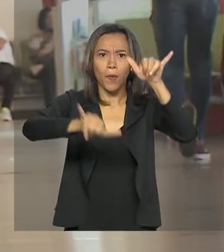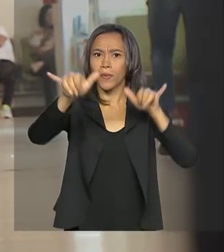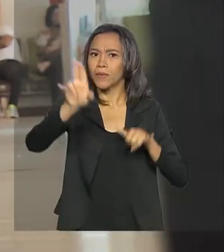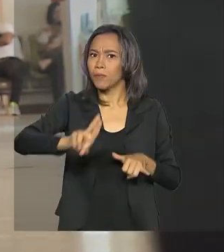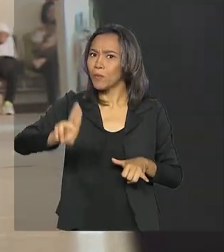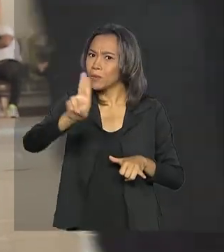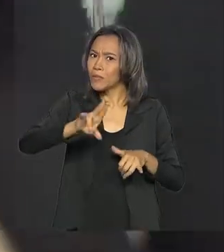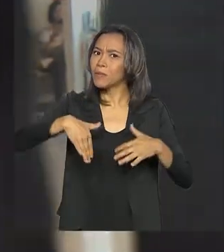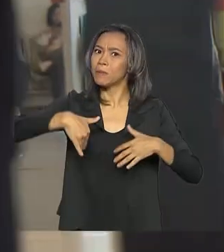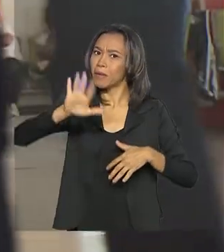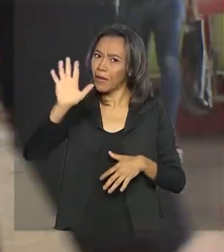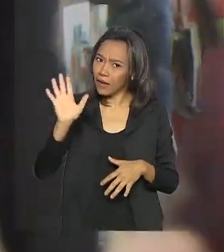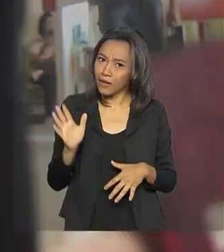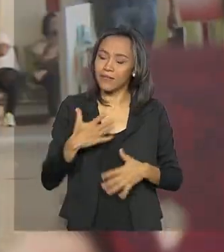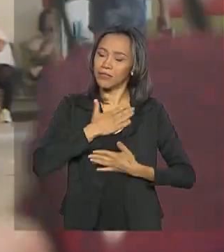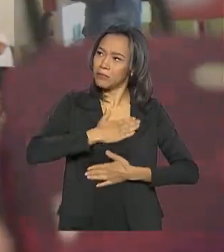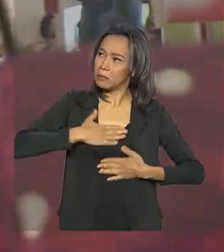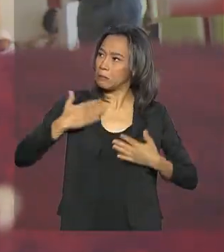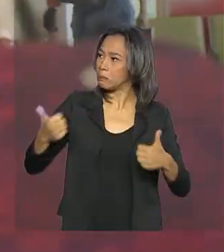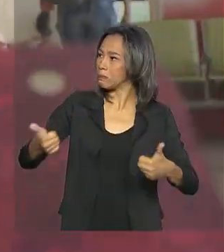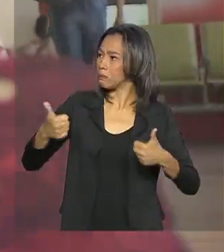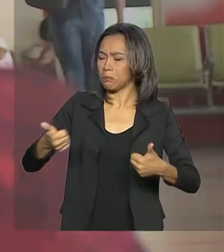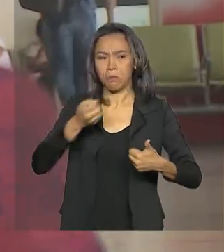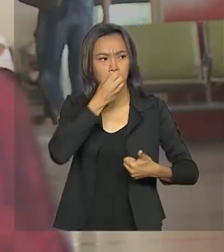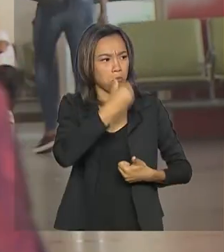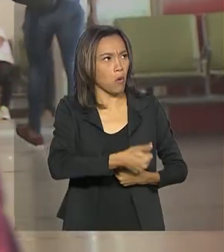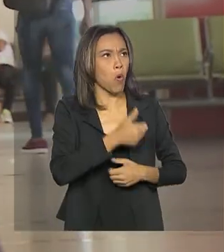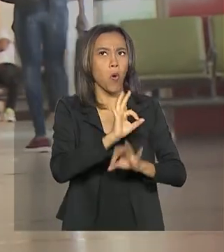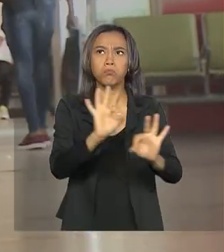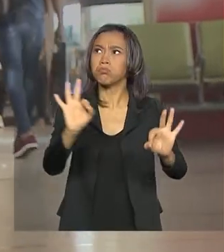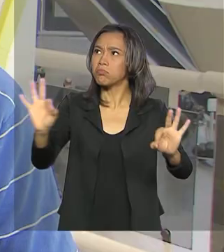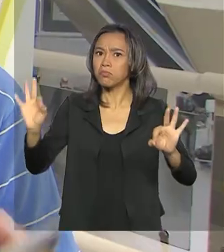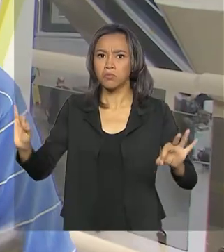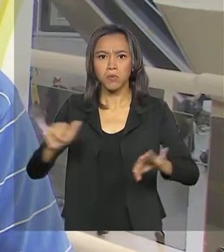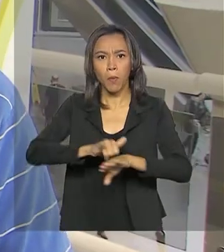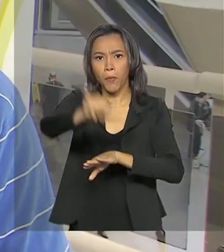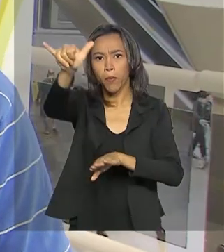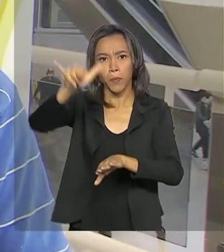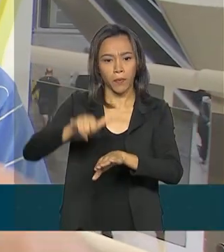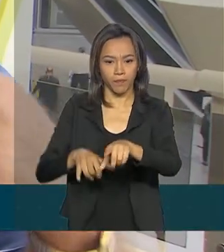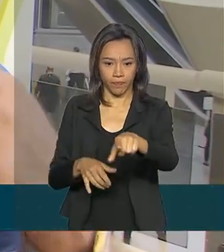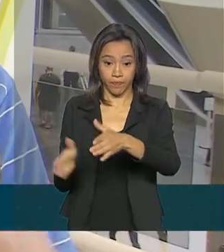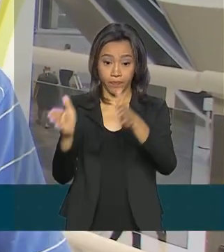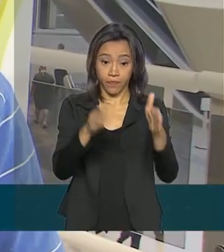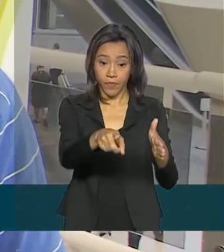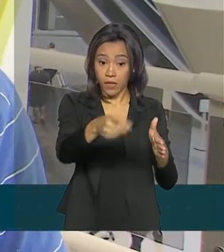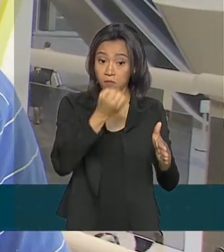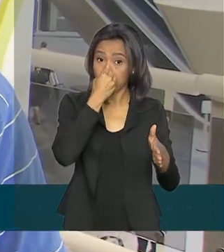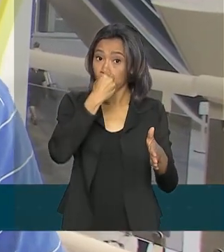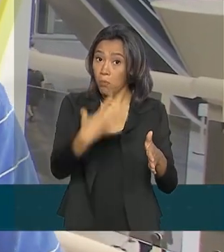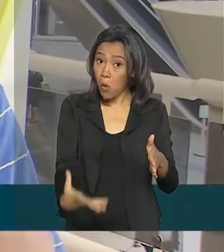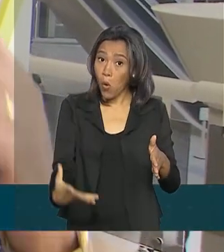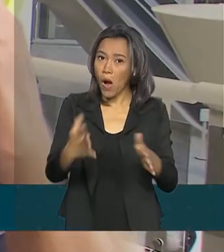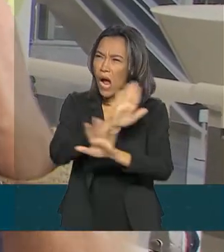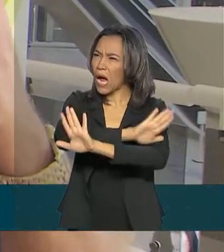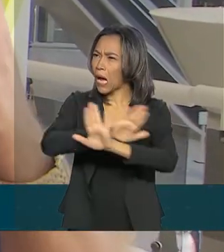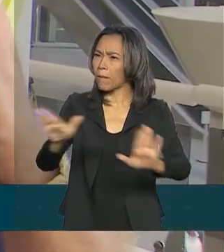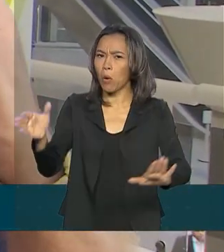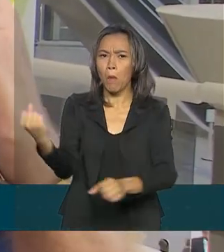mais satisfeito com os serviços oferecidos nos aeroportos. Está muito bom, acabaram-se as obras,